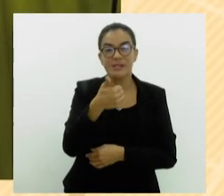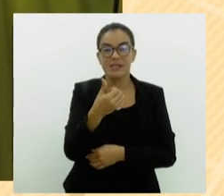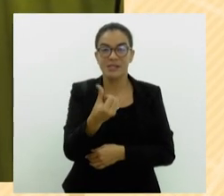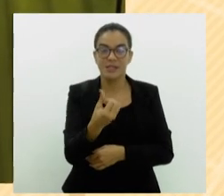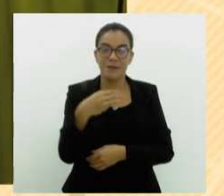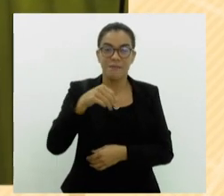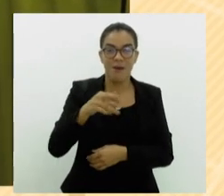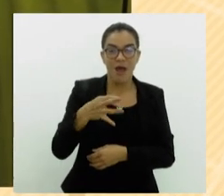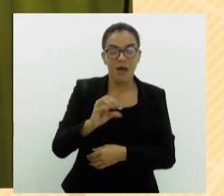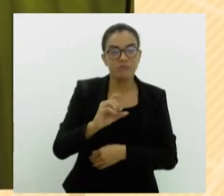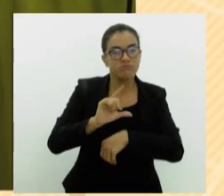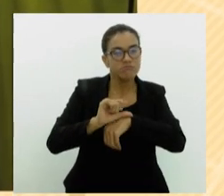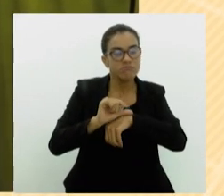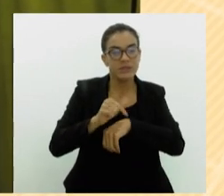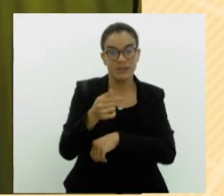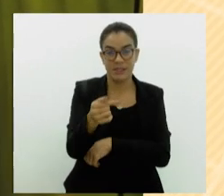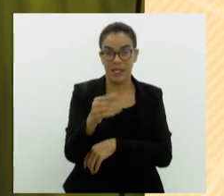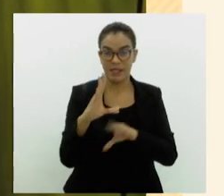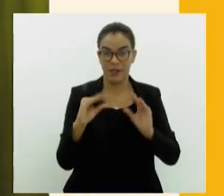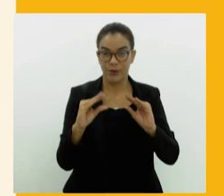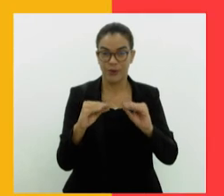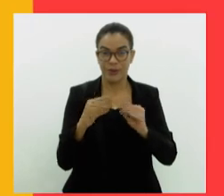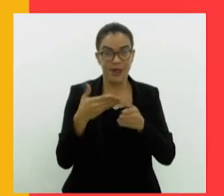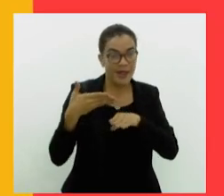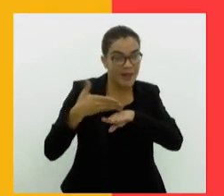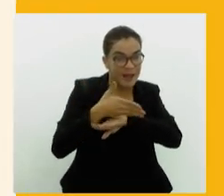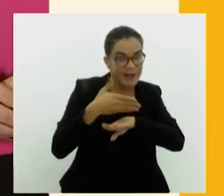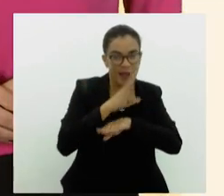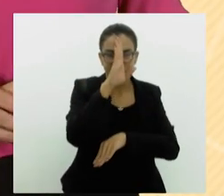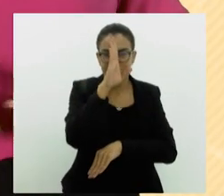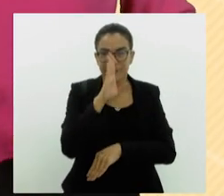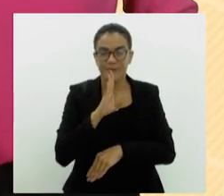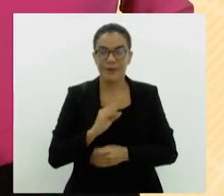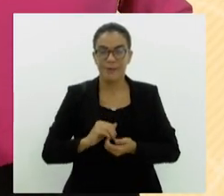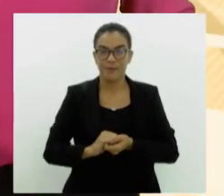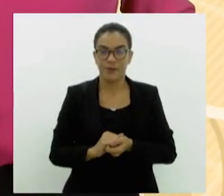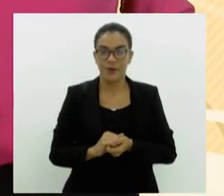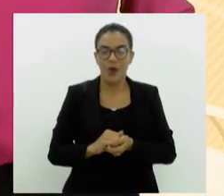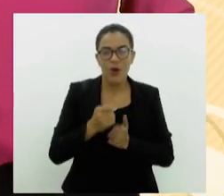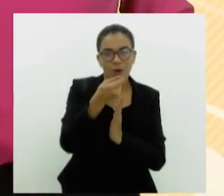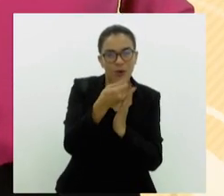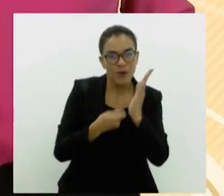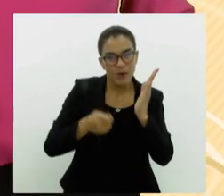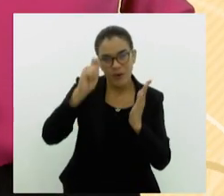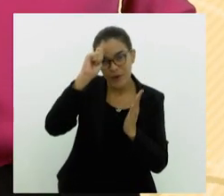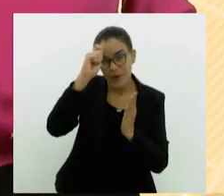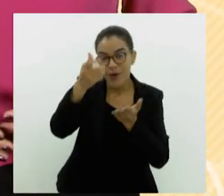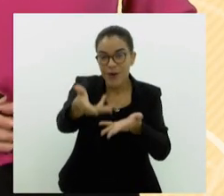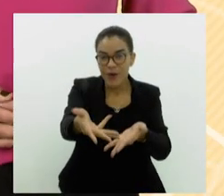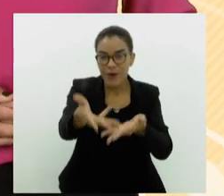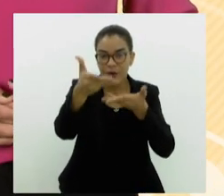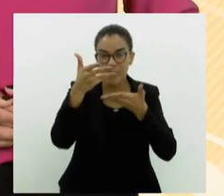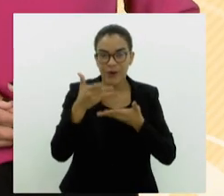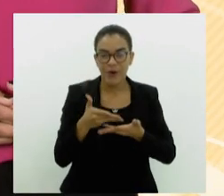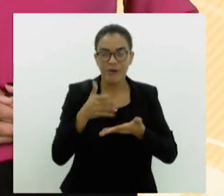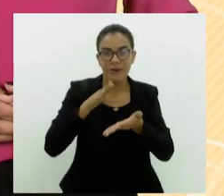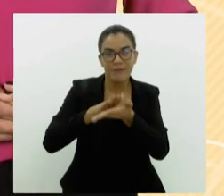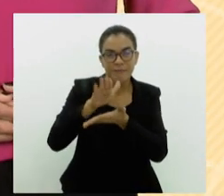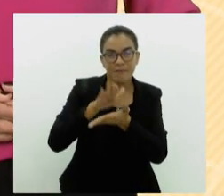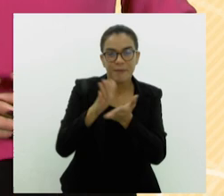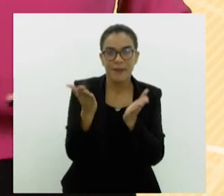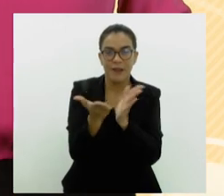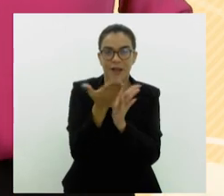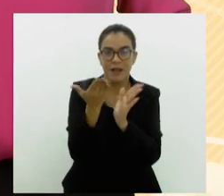partir das 7 horas da noite. A entrada é gratuita. O escritor Anderson Rocha convida o público para o lançamento do seu